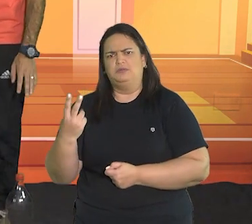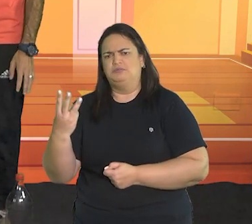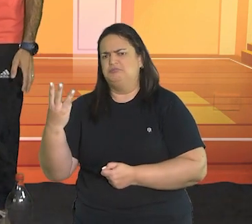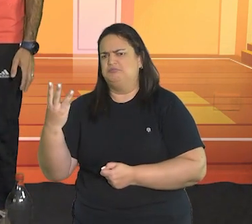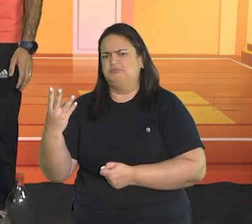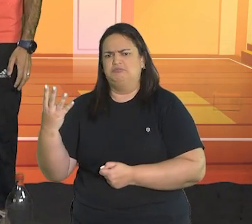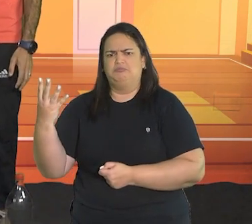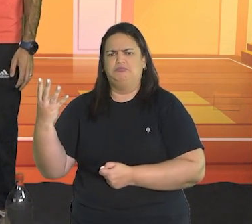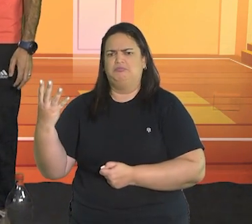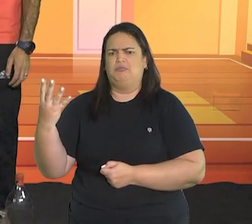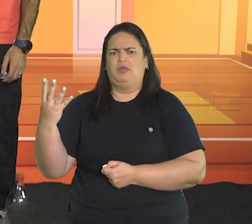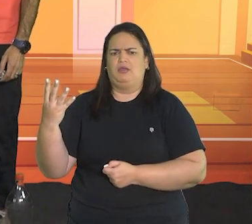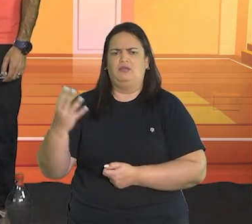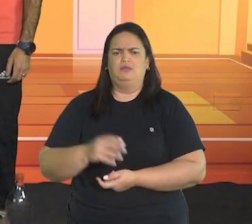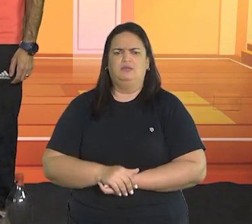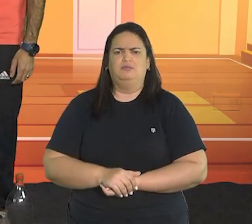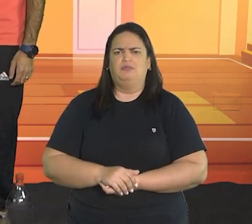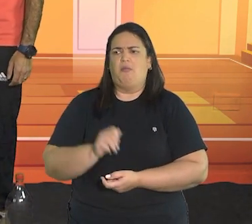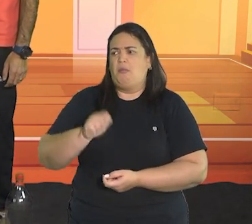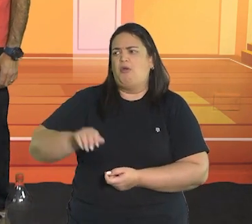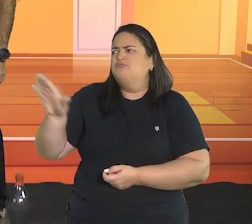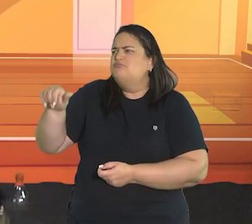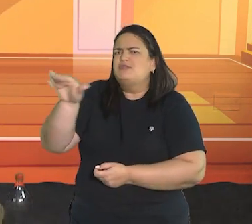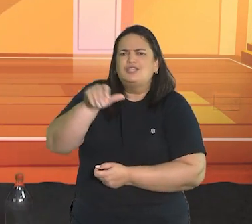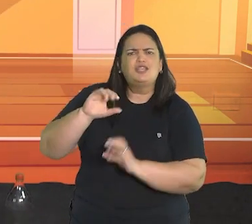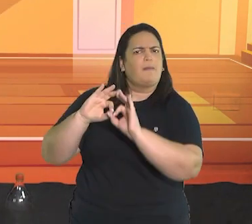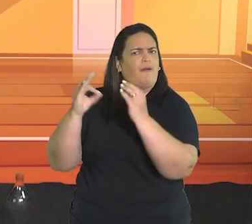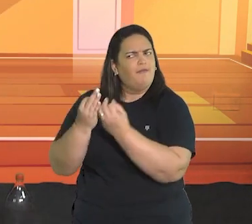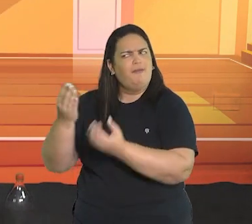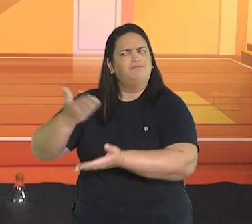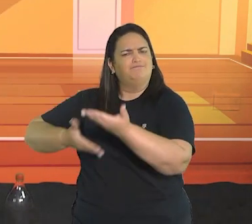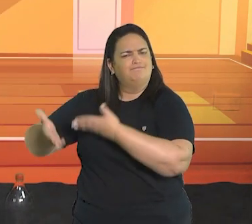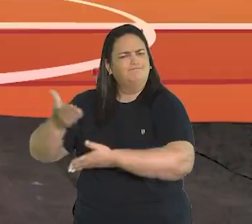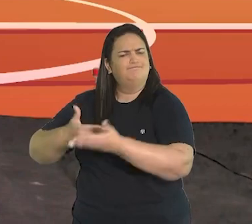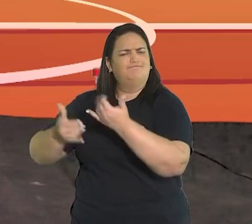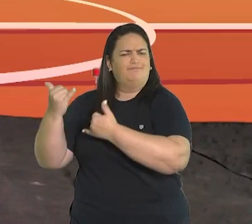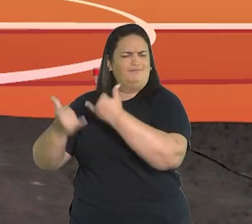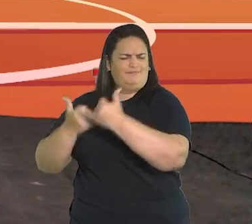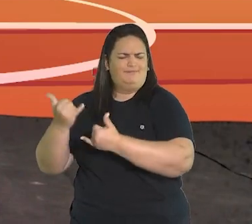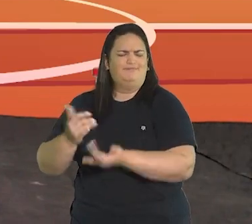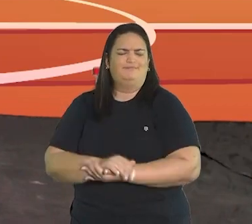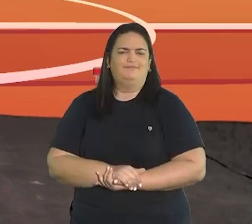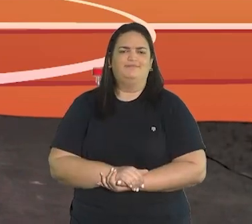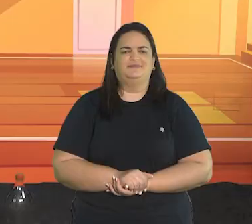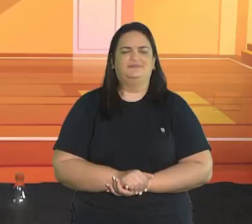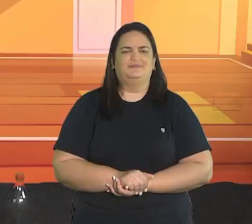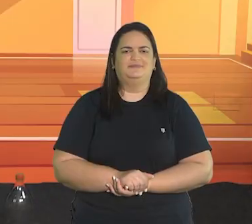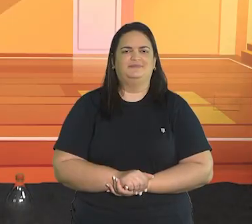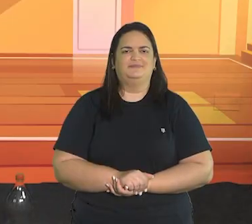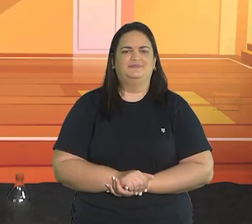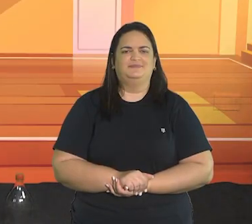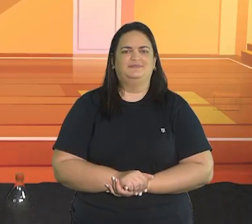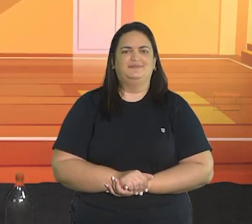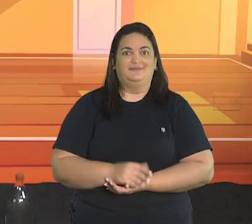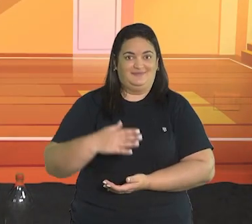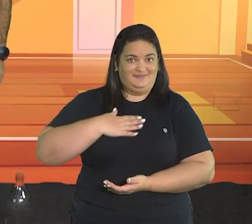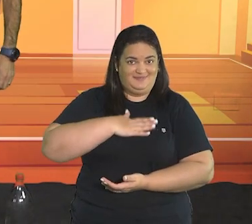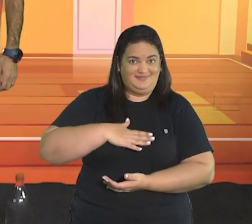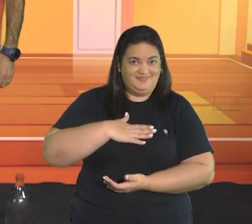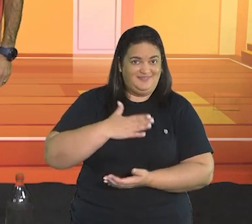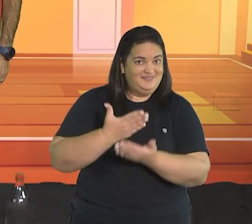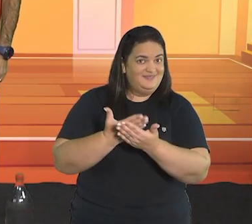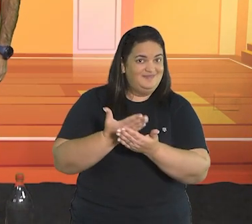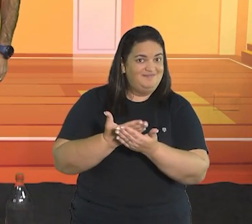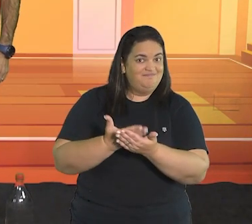fazem isso mais de uma vez. Pode fazer com o irmão, pode fazer com o papai, com a mamãe. Gostaram da aula?